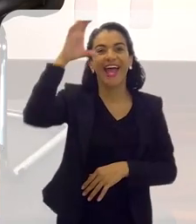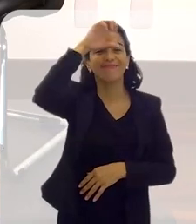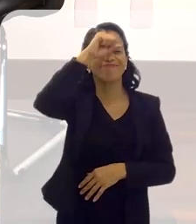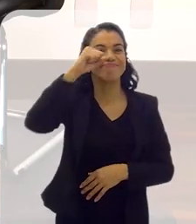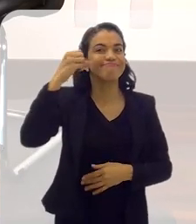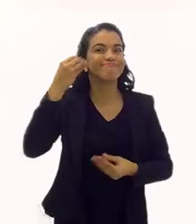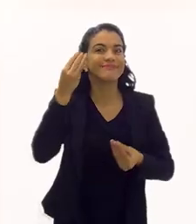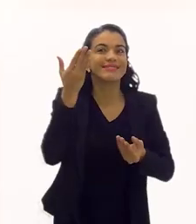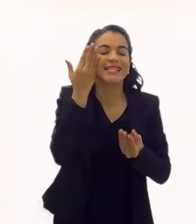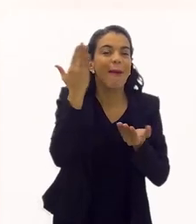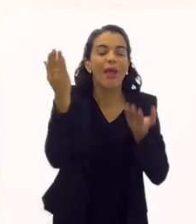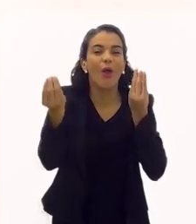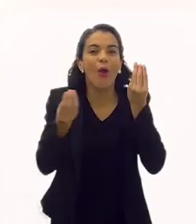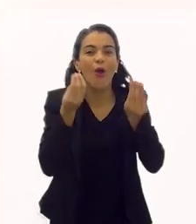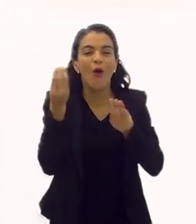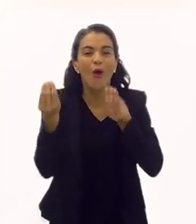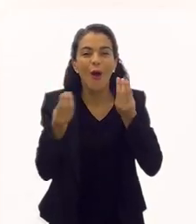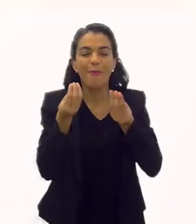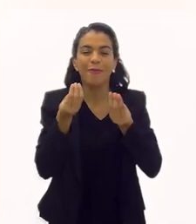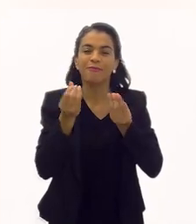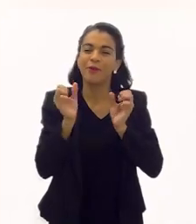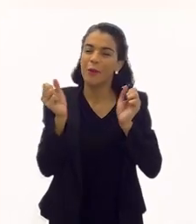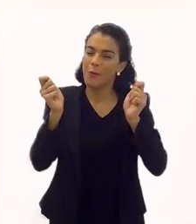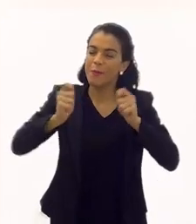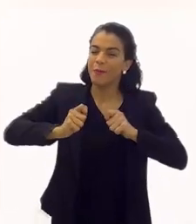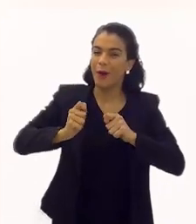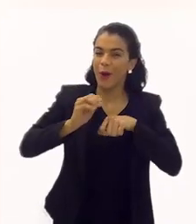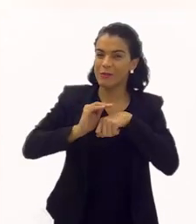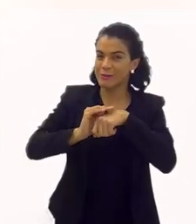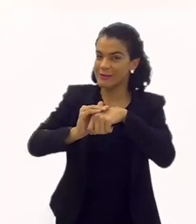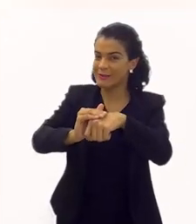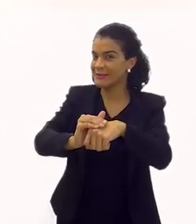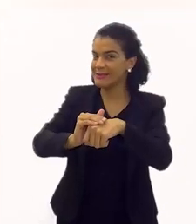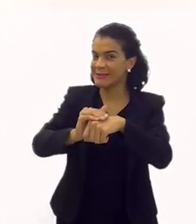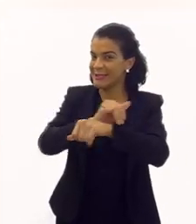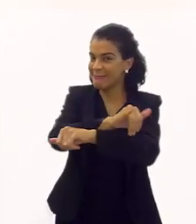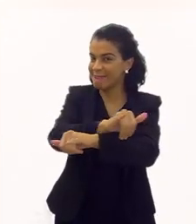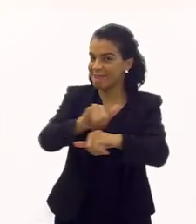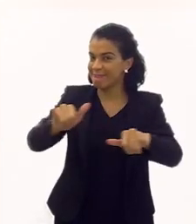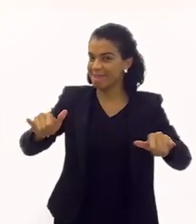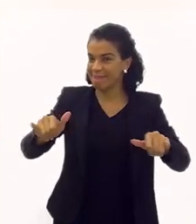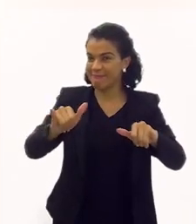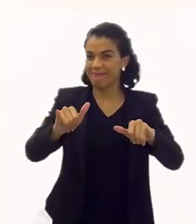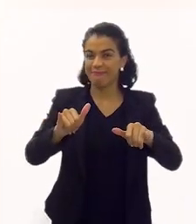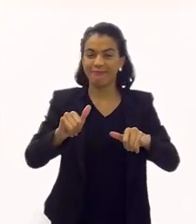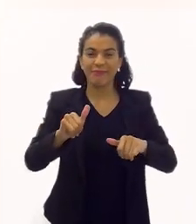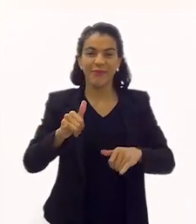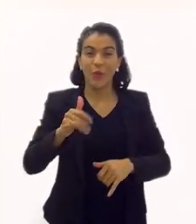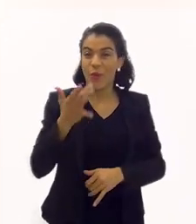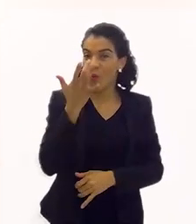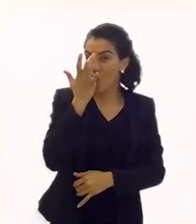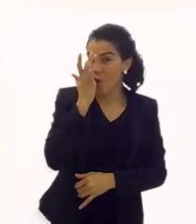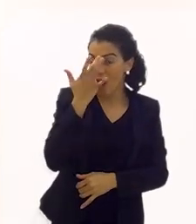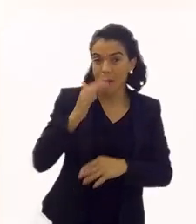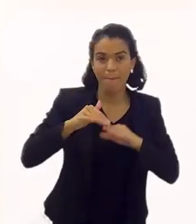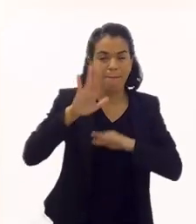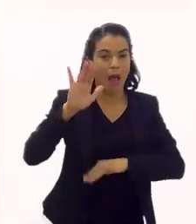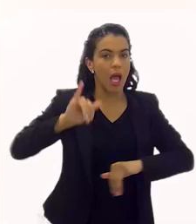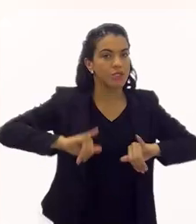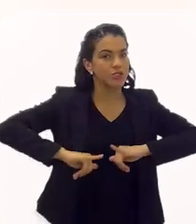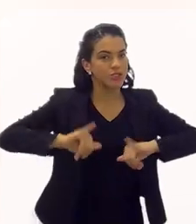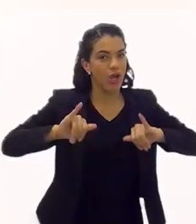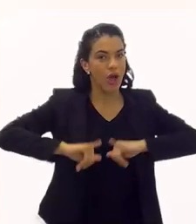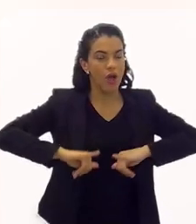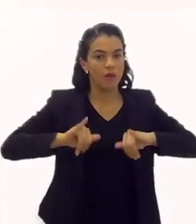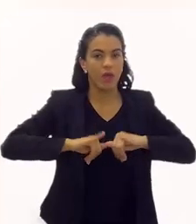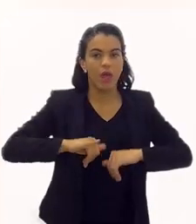tudo. Eu posso dizer que a Kunti, a Hare Krishna, é uma das que mais sofrem,